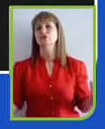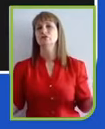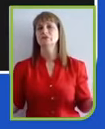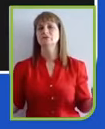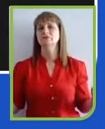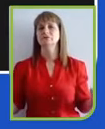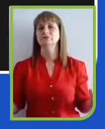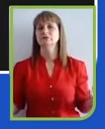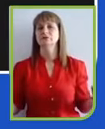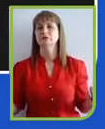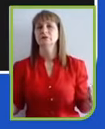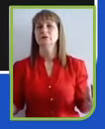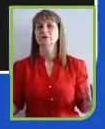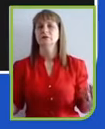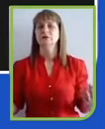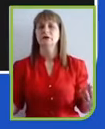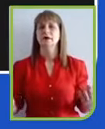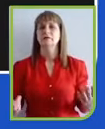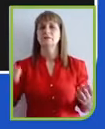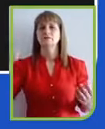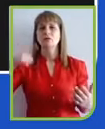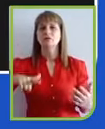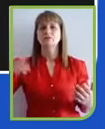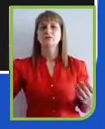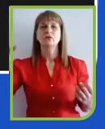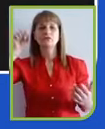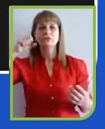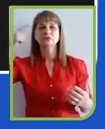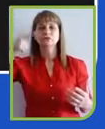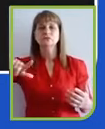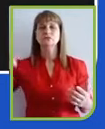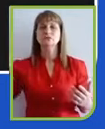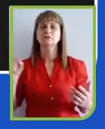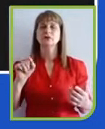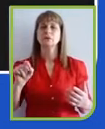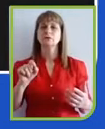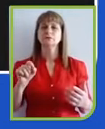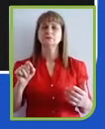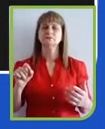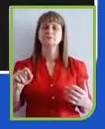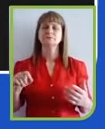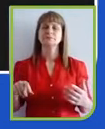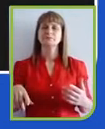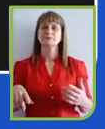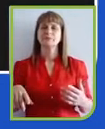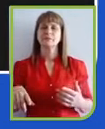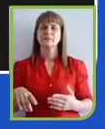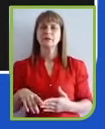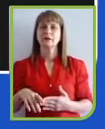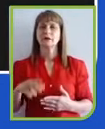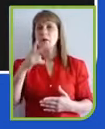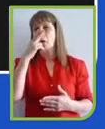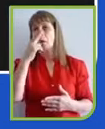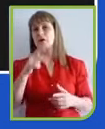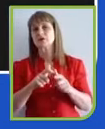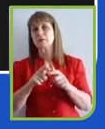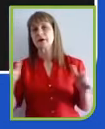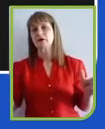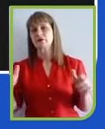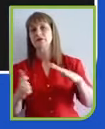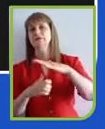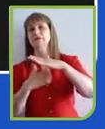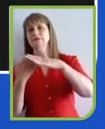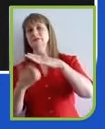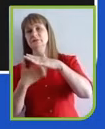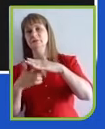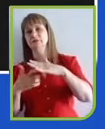muito pedante que os americanos criaram, que é do greenwashing. Acho que a maioria das empresas já está